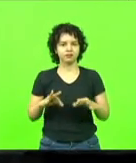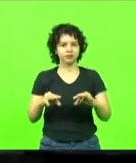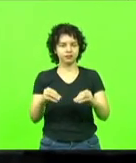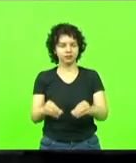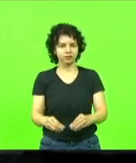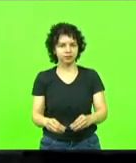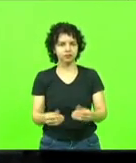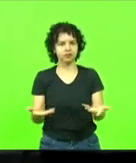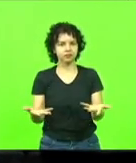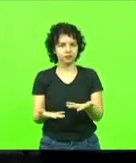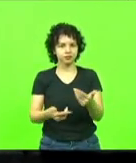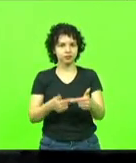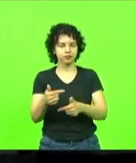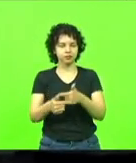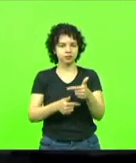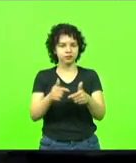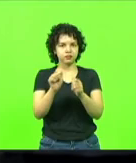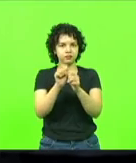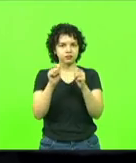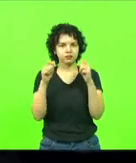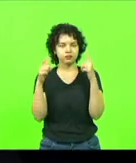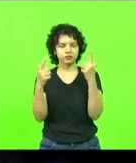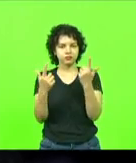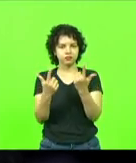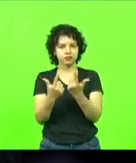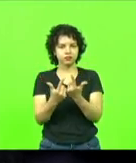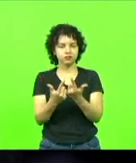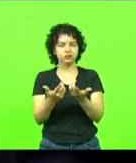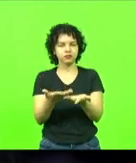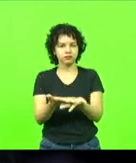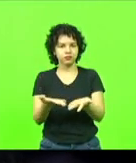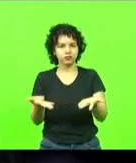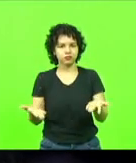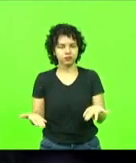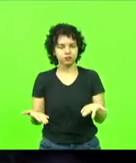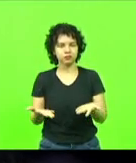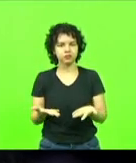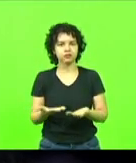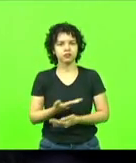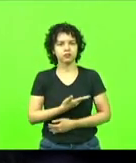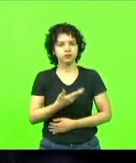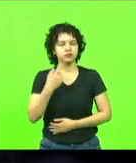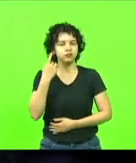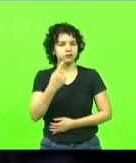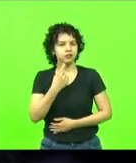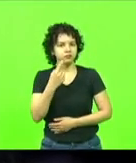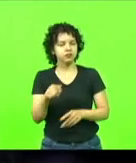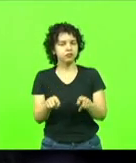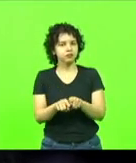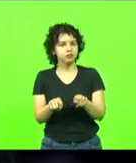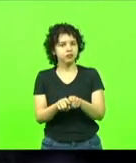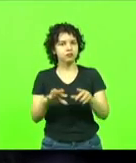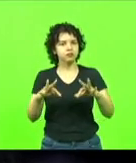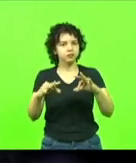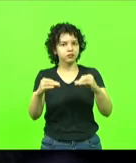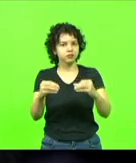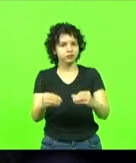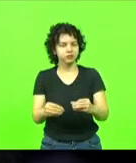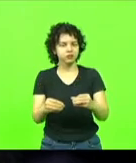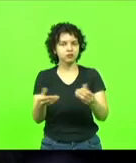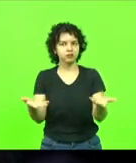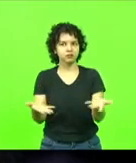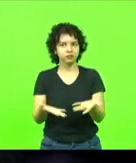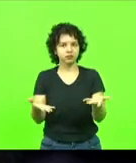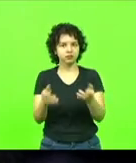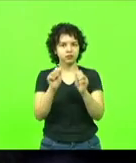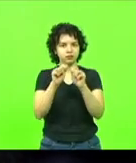trabalho hoje aqui na Assembleia Legislativa, os colegas, não só os colegas deputados, mas também a todos que estão na casa